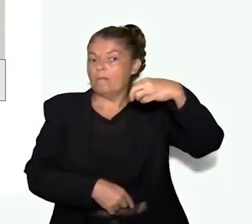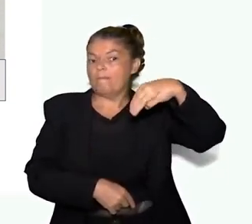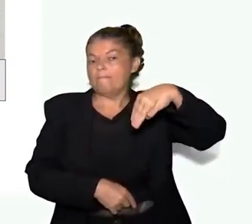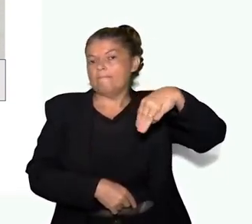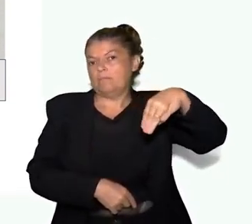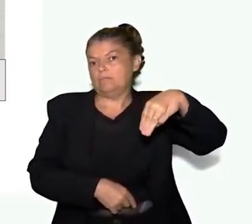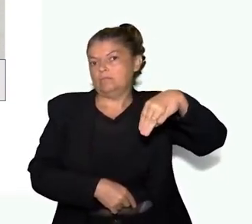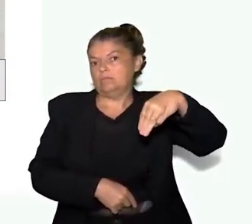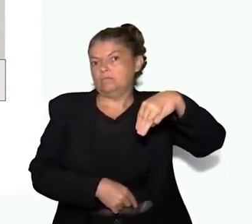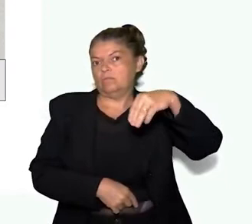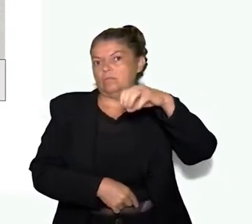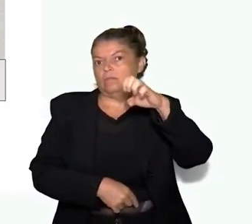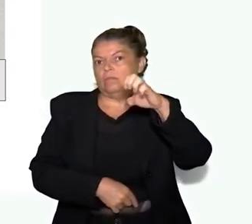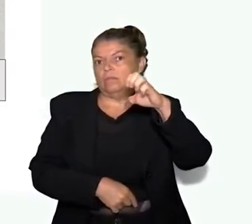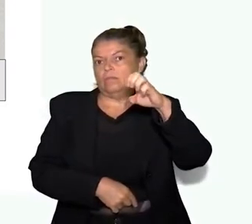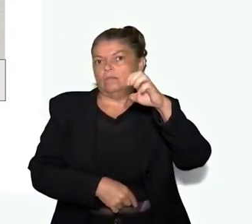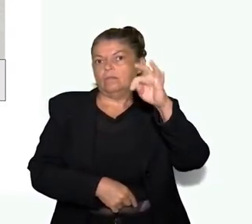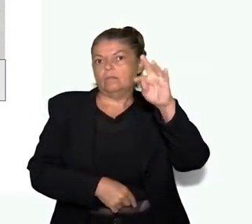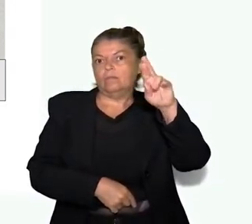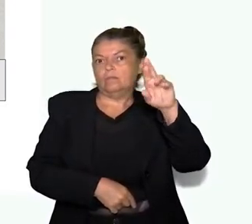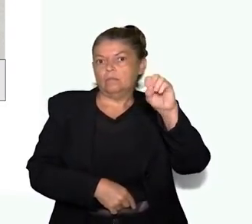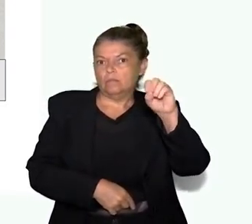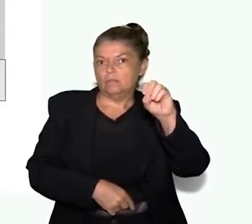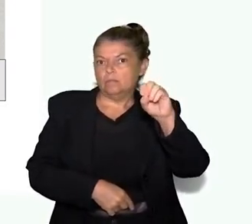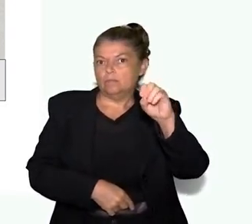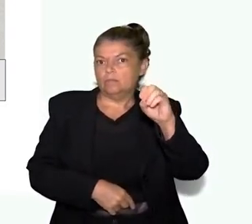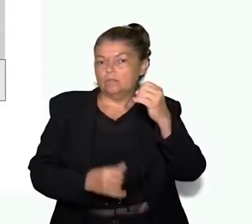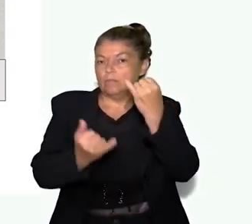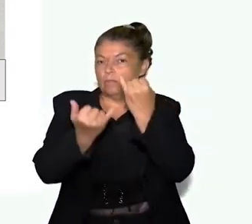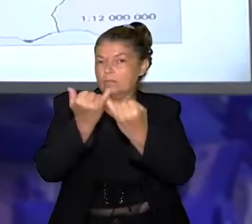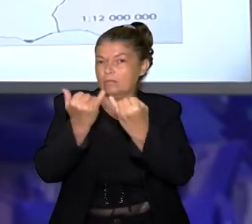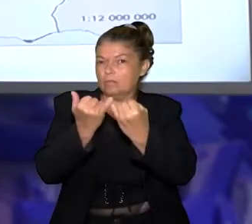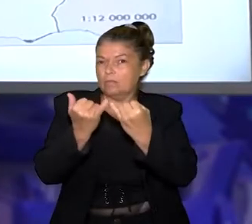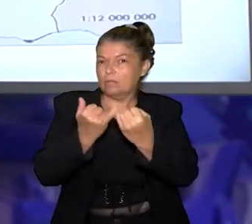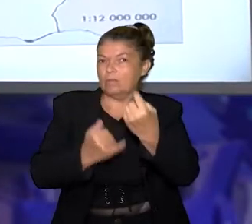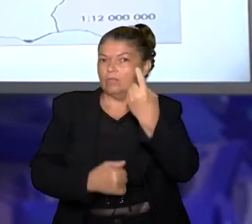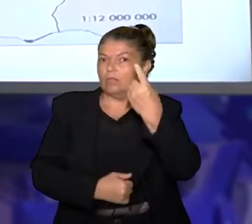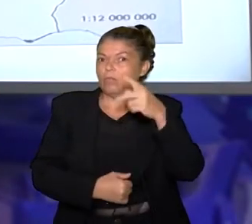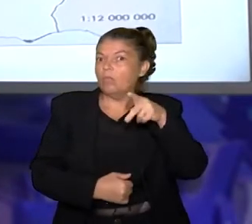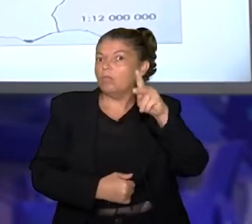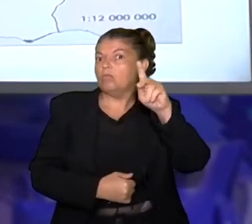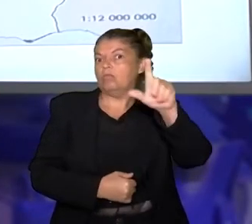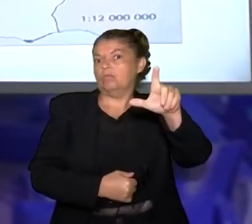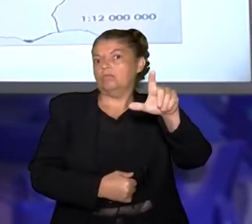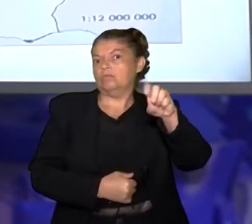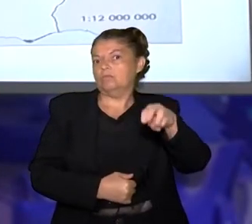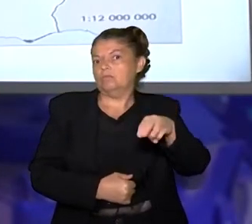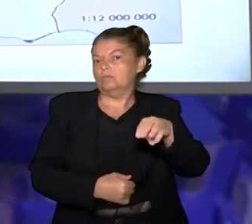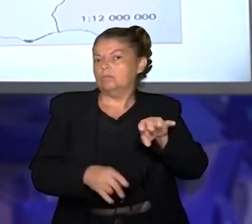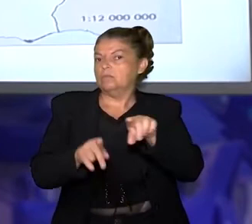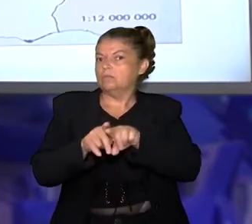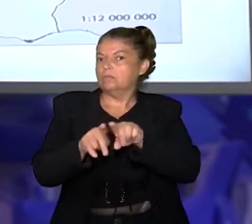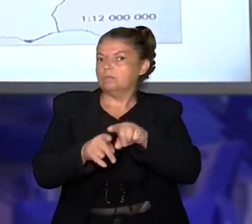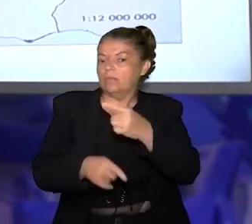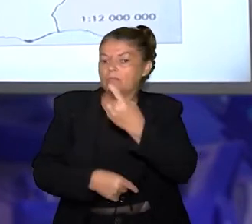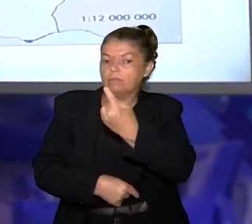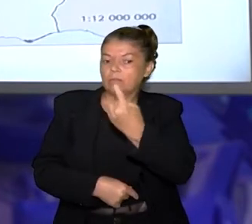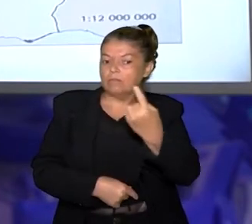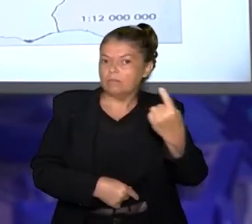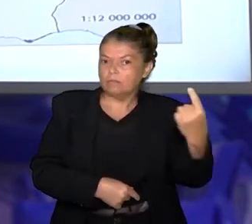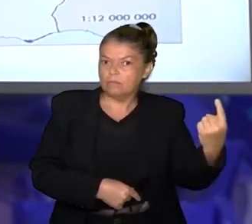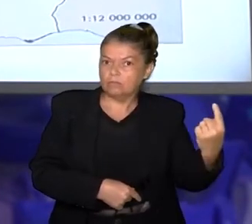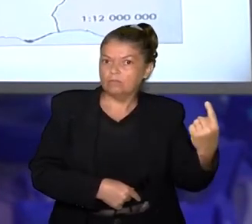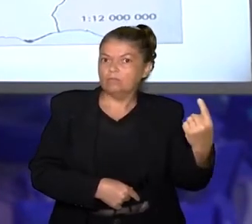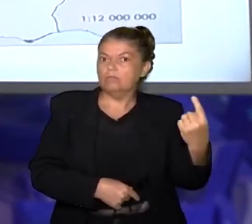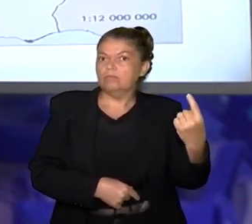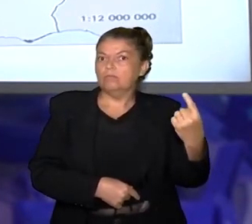menor. 100 mil metros é igual a 1 quilômetro. Então, a escala desse mapa aqui está mostrando o seguinte, que a cada 1